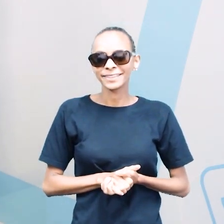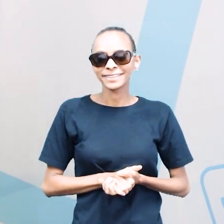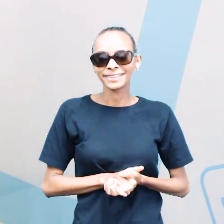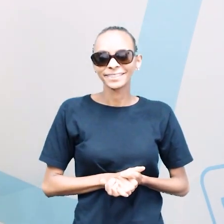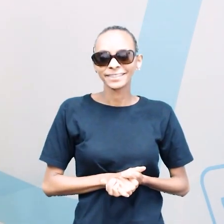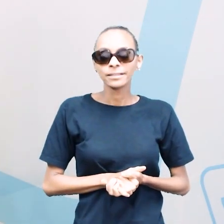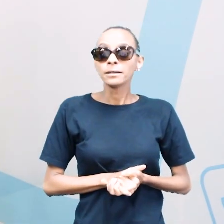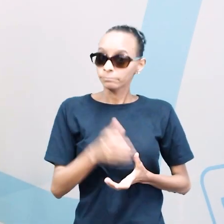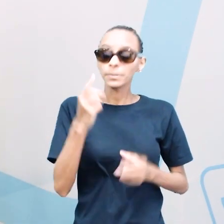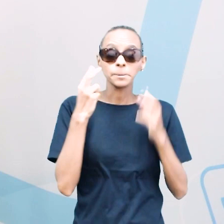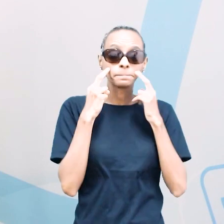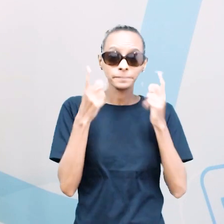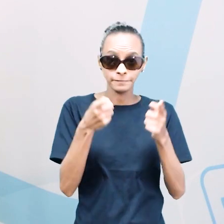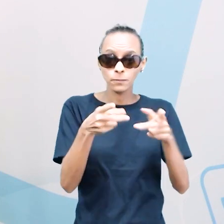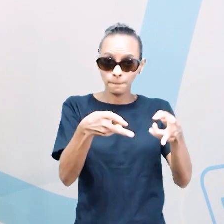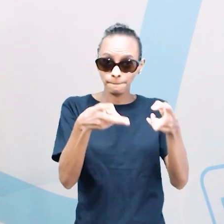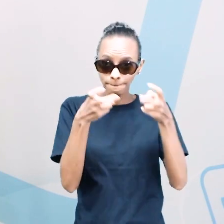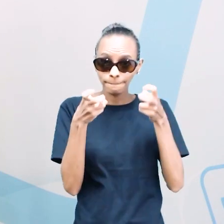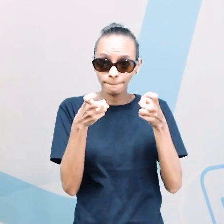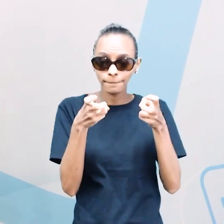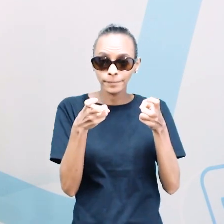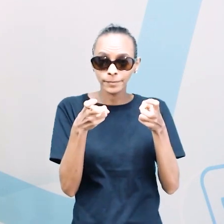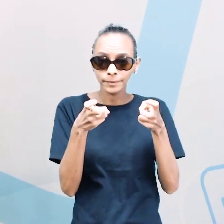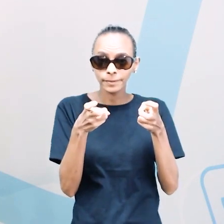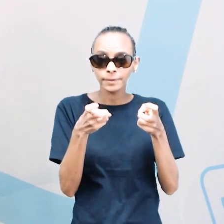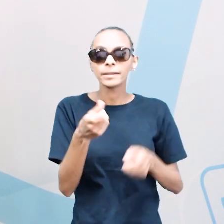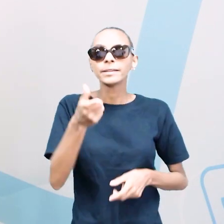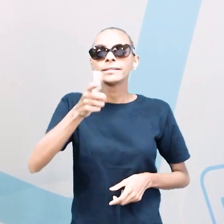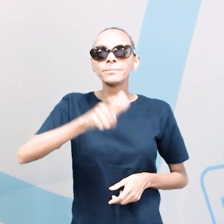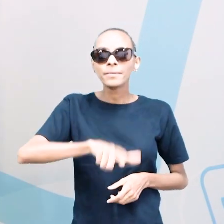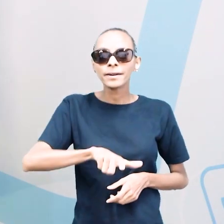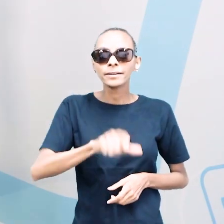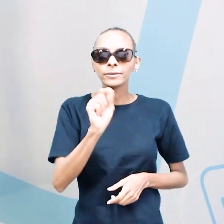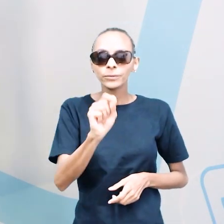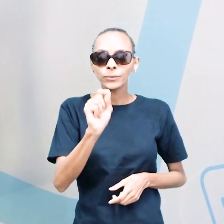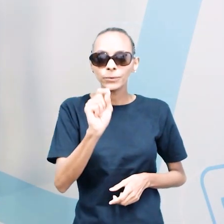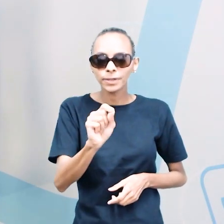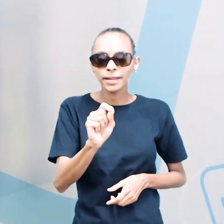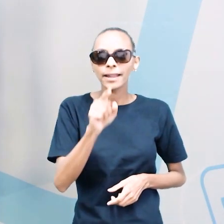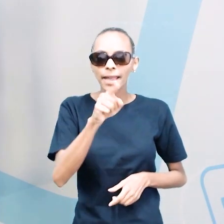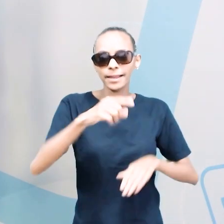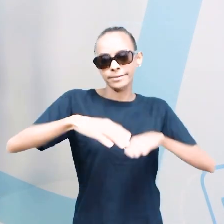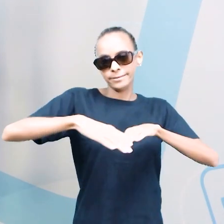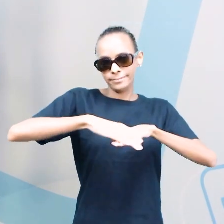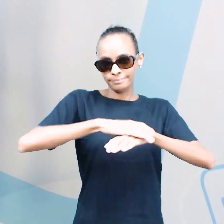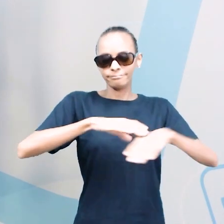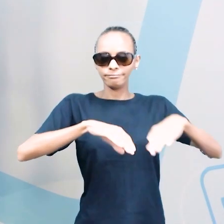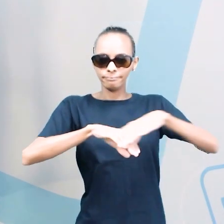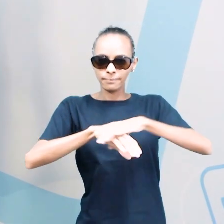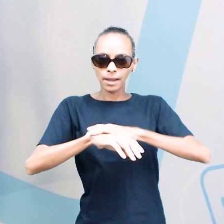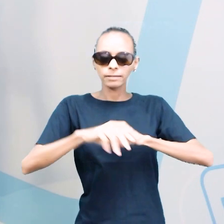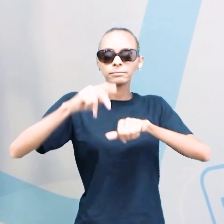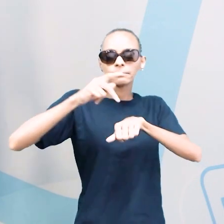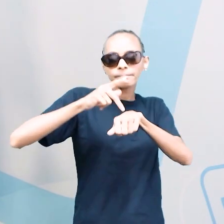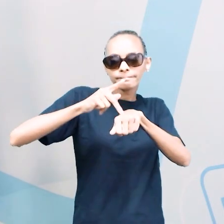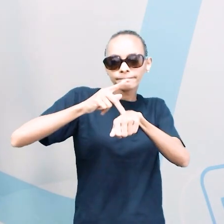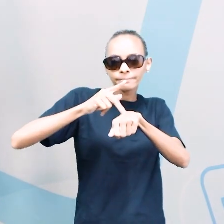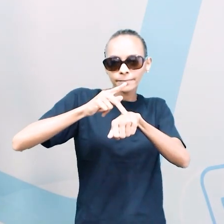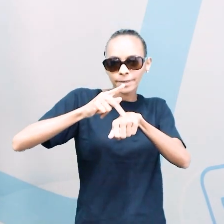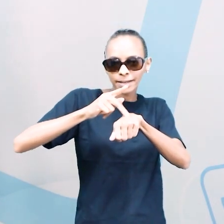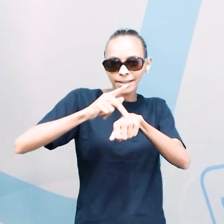percebam quando eu tenho aqui, black velvet shoes. Ou seja, eles são sapatos pretos e